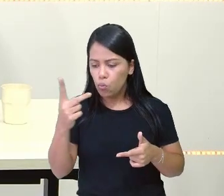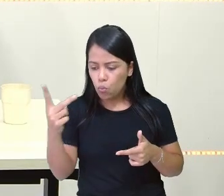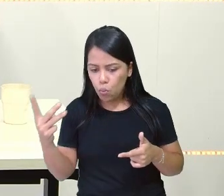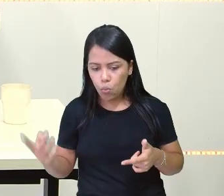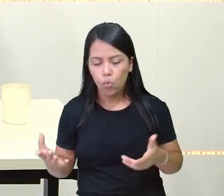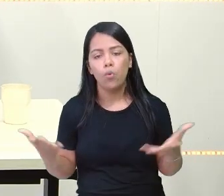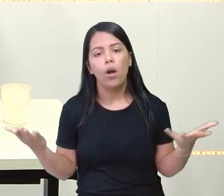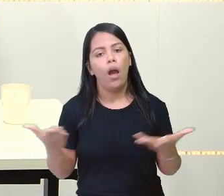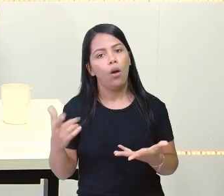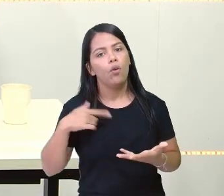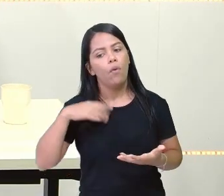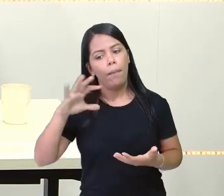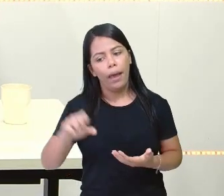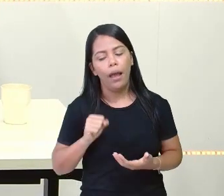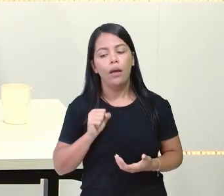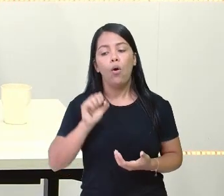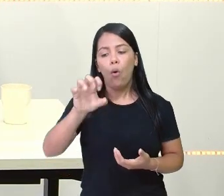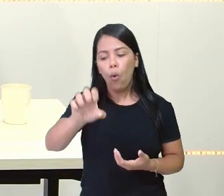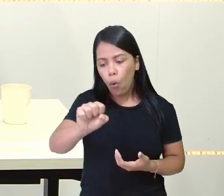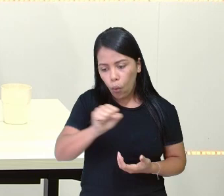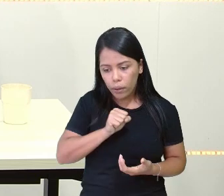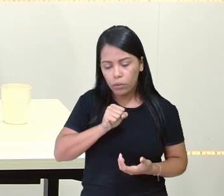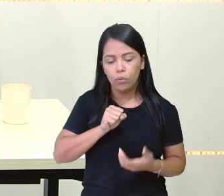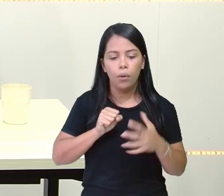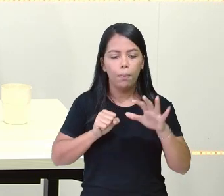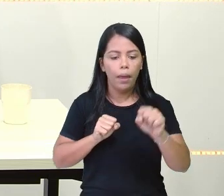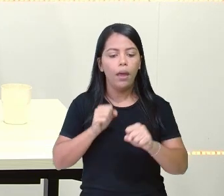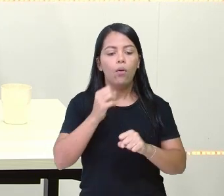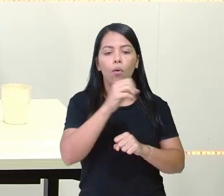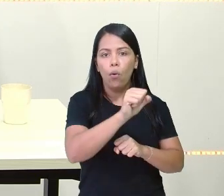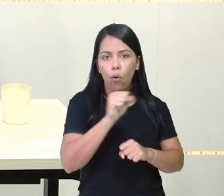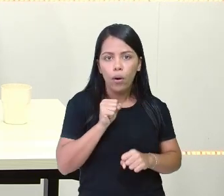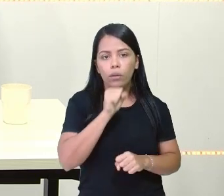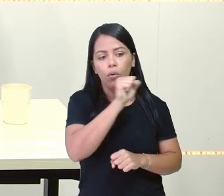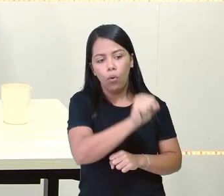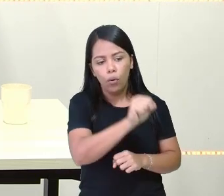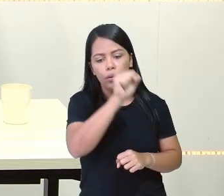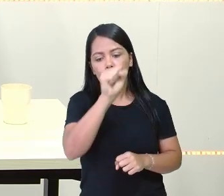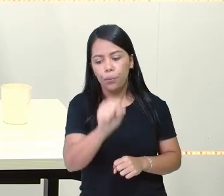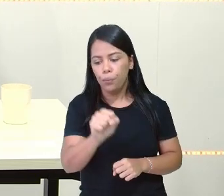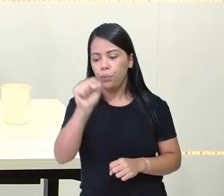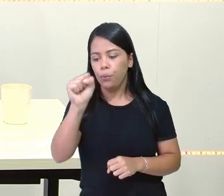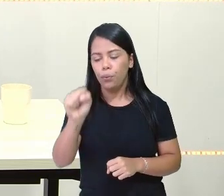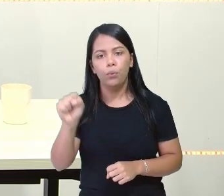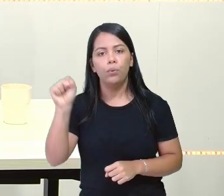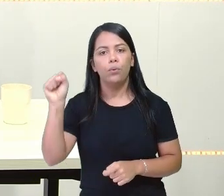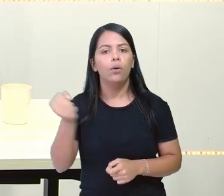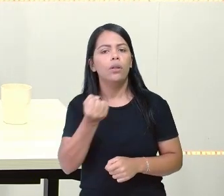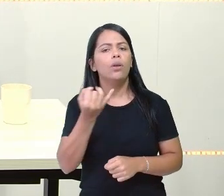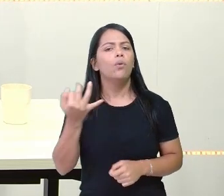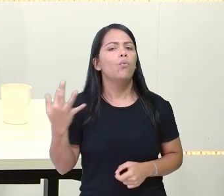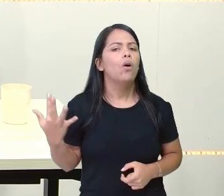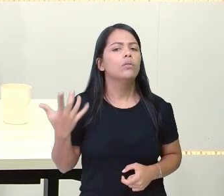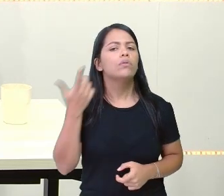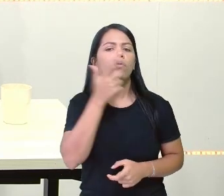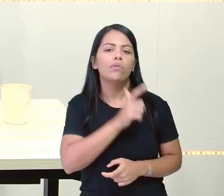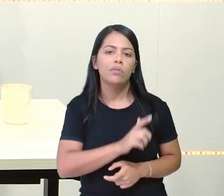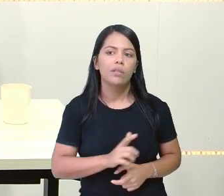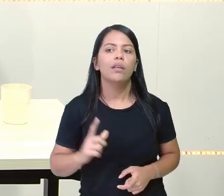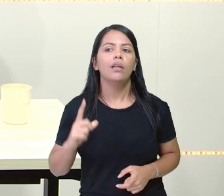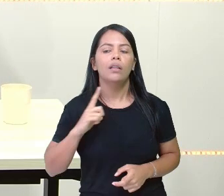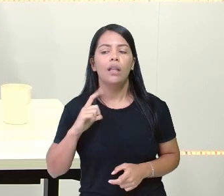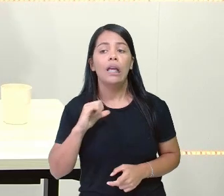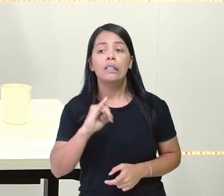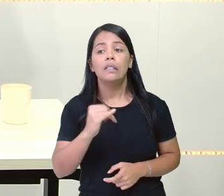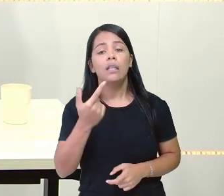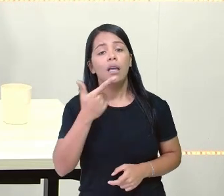para saber no final dessa operação quanto deu aí o resultado. Então, se a gente for para